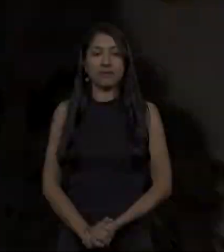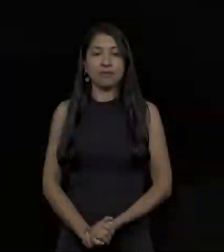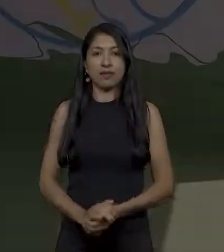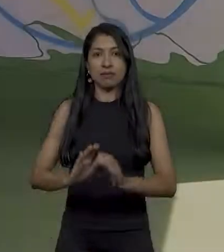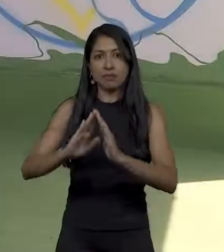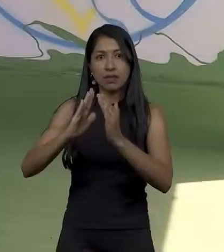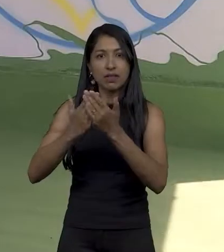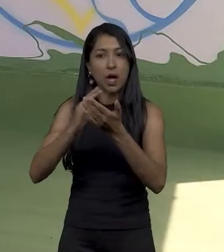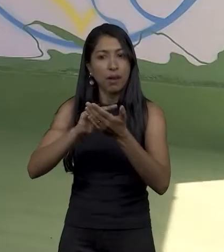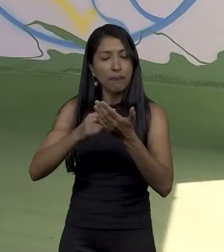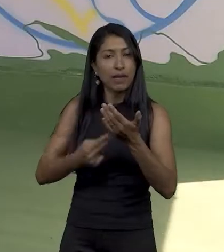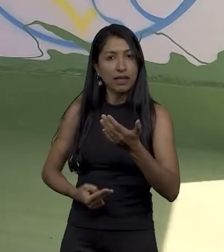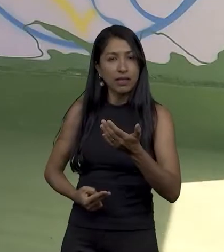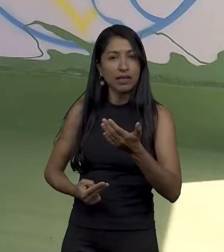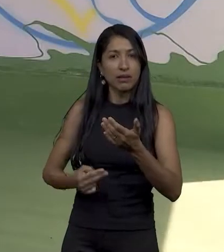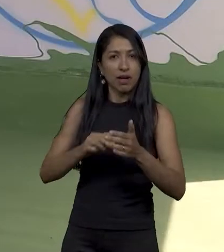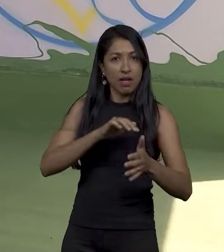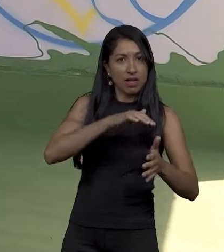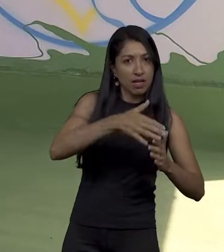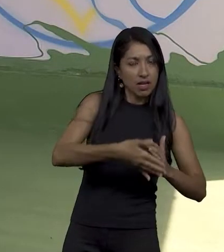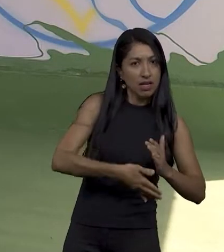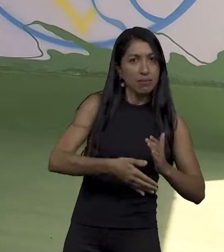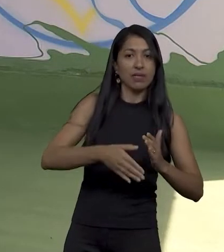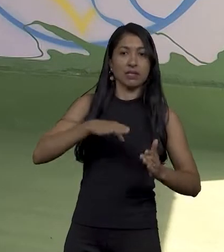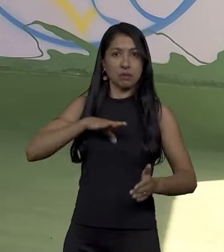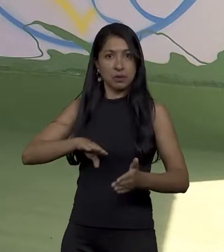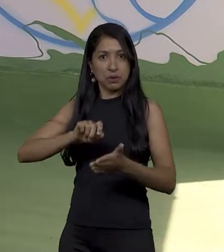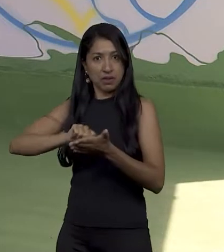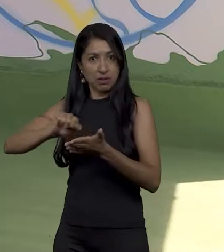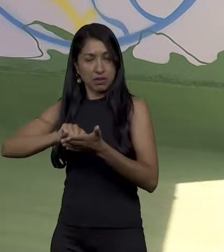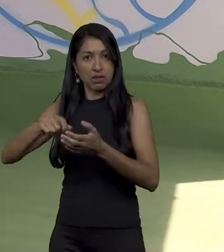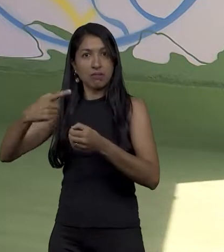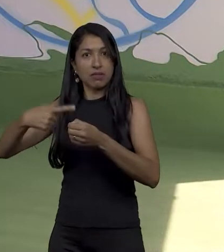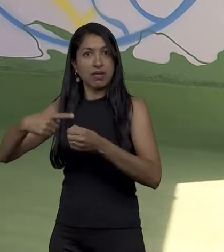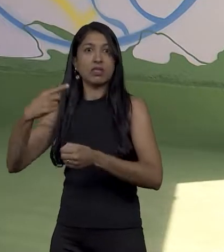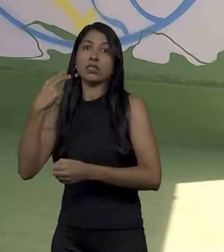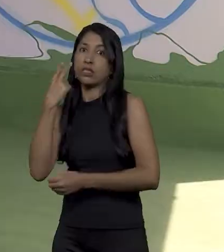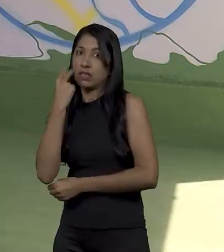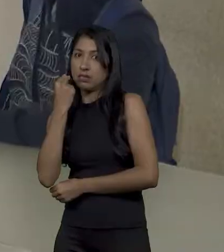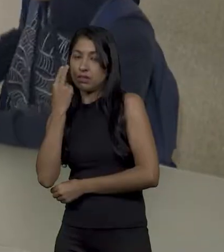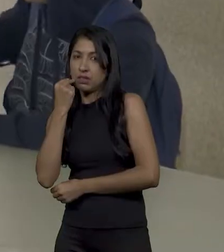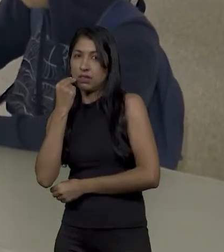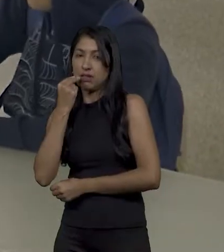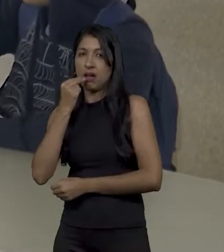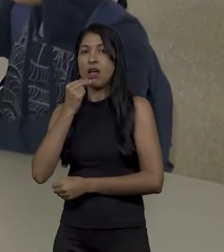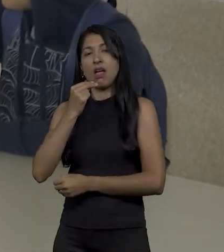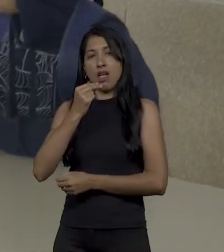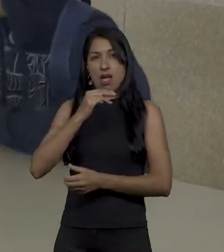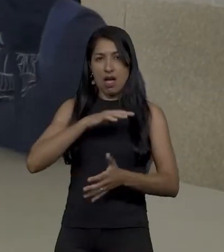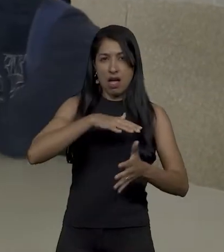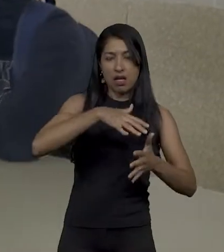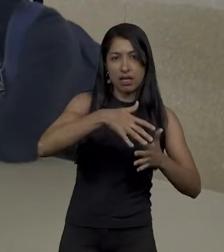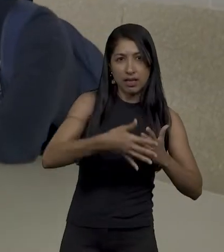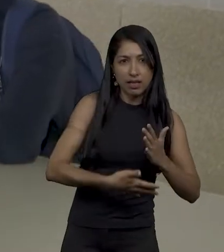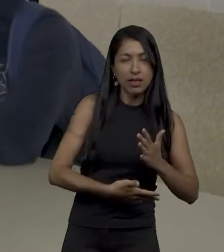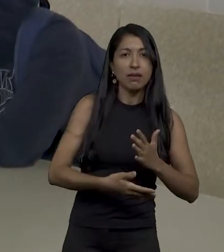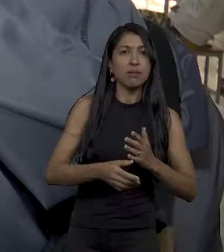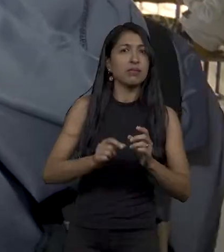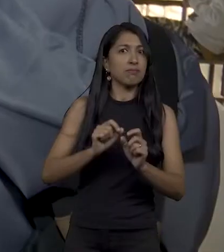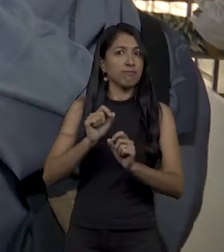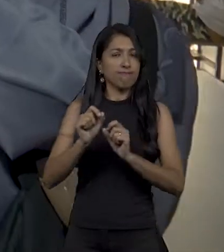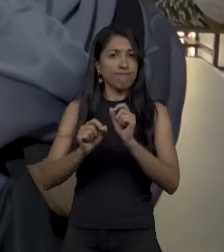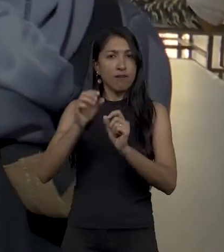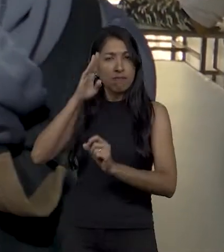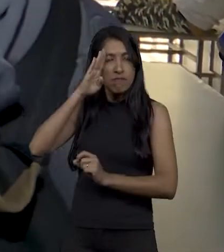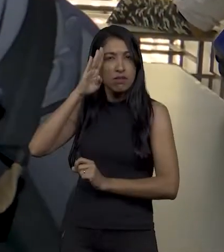Na escola bilíngue libras e português escrito de Taguatinga, a língua brasileira de sinais